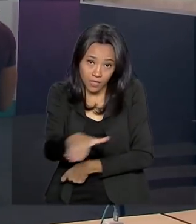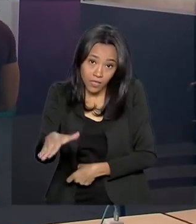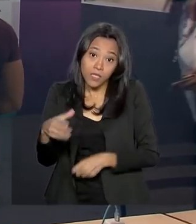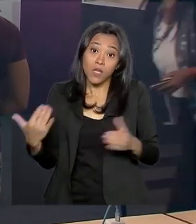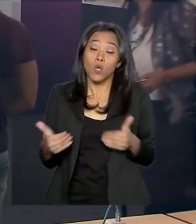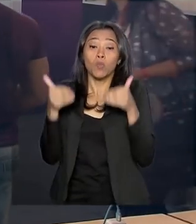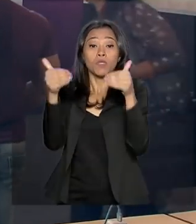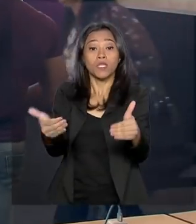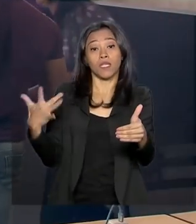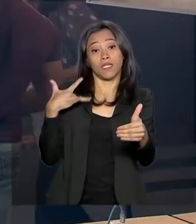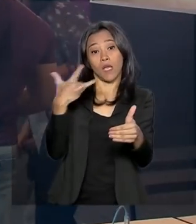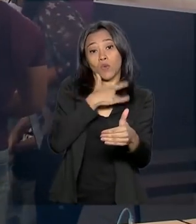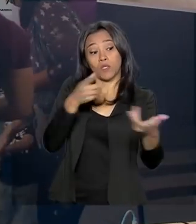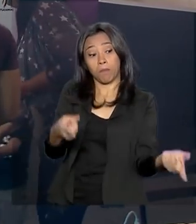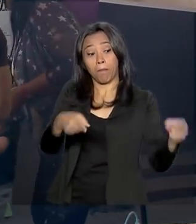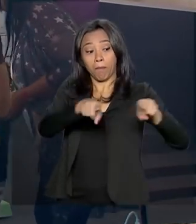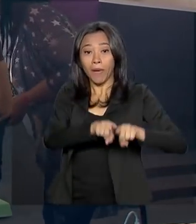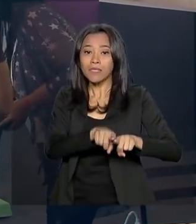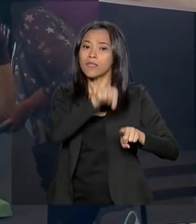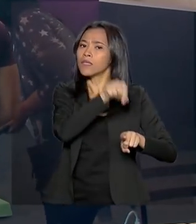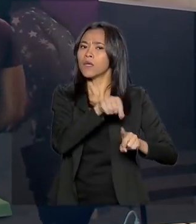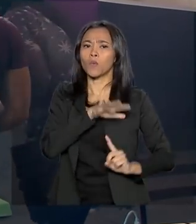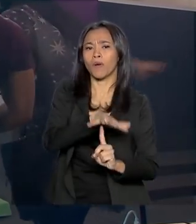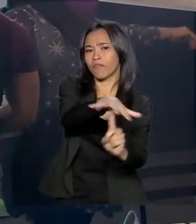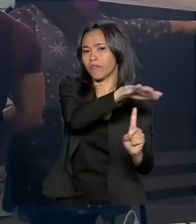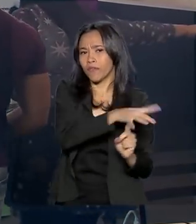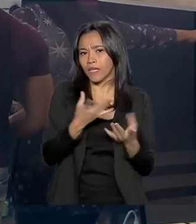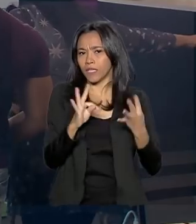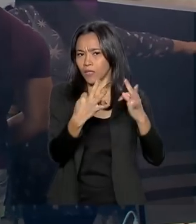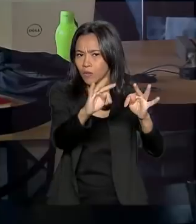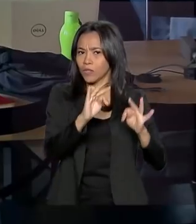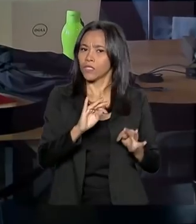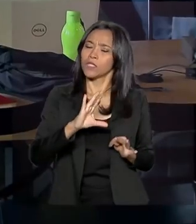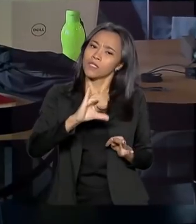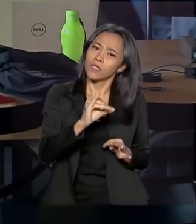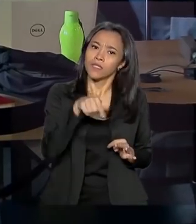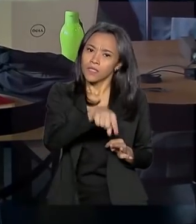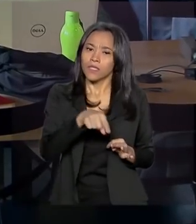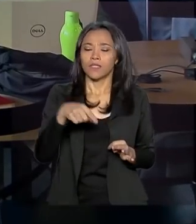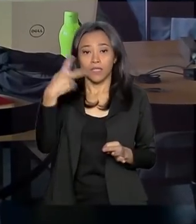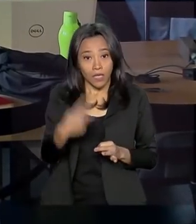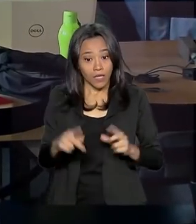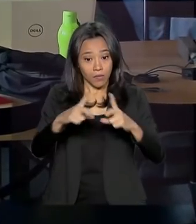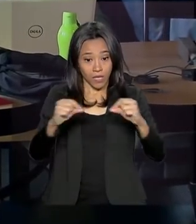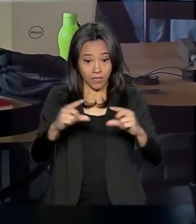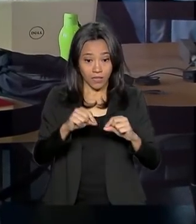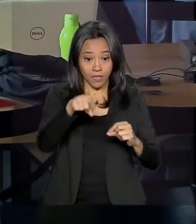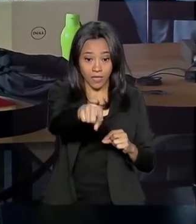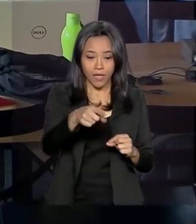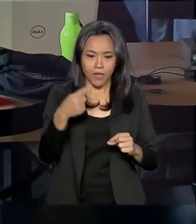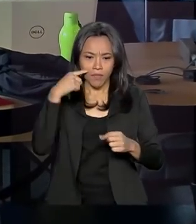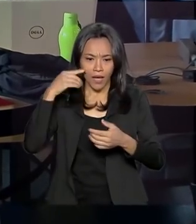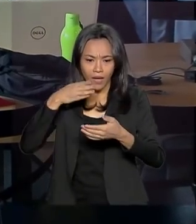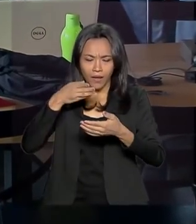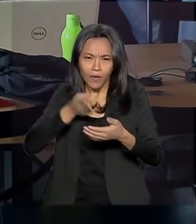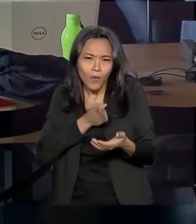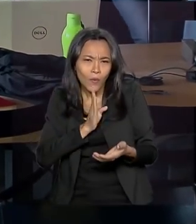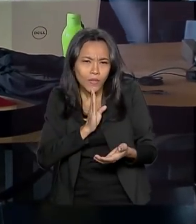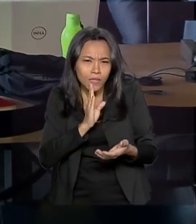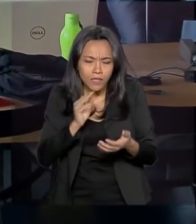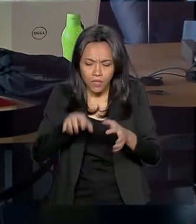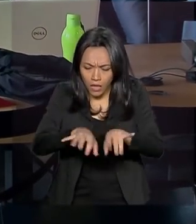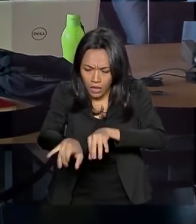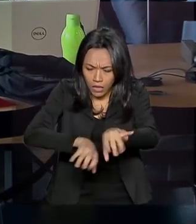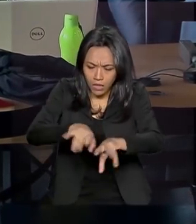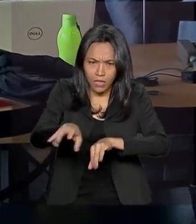da Saúde fez uma parceria inédita com a Campus Party em Brasília. O evento de imersão tecnológica é o lugar ideal